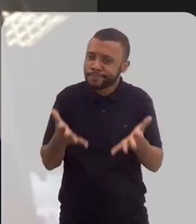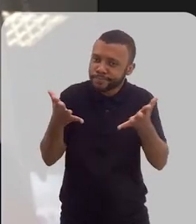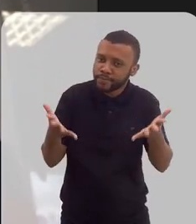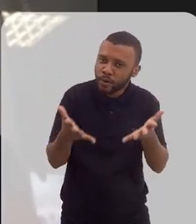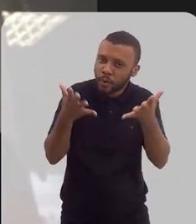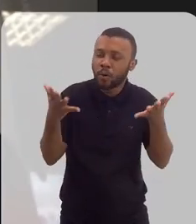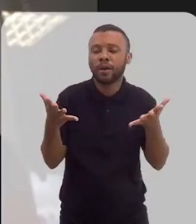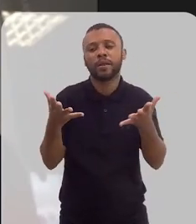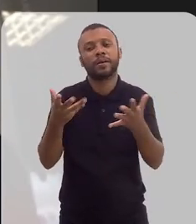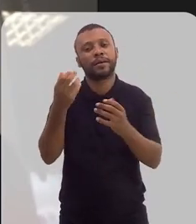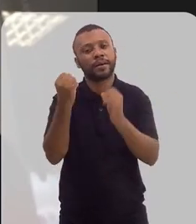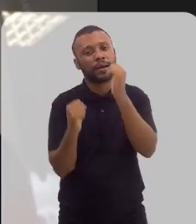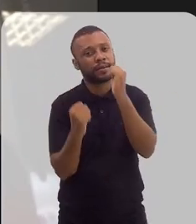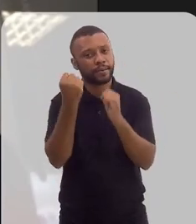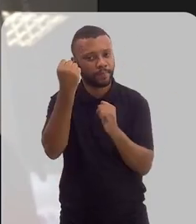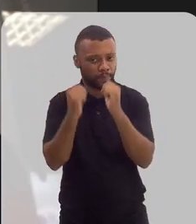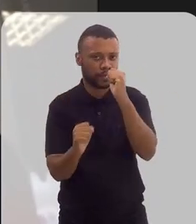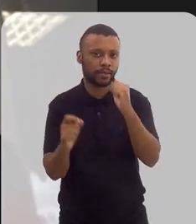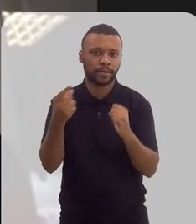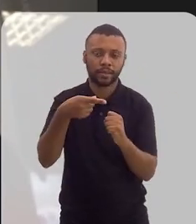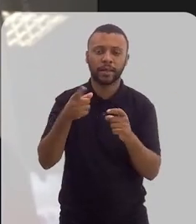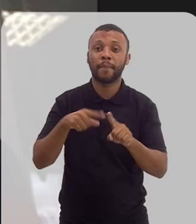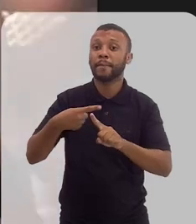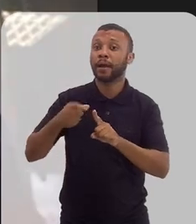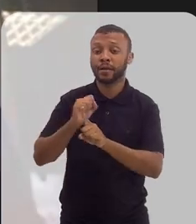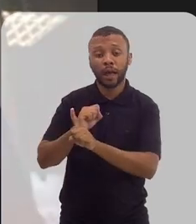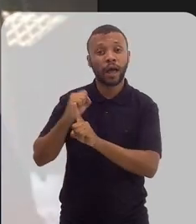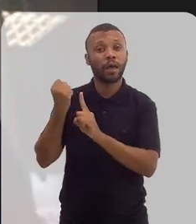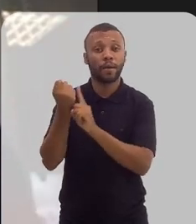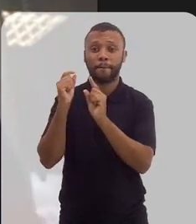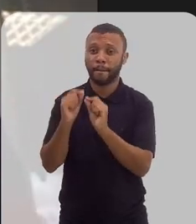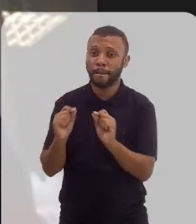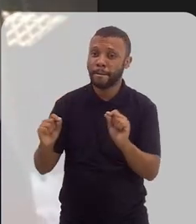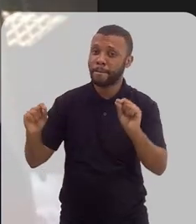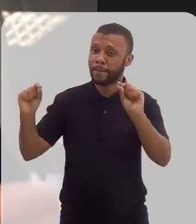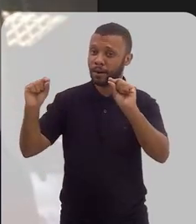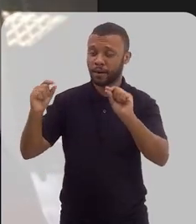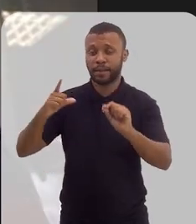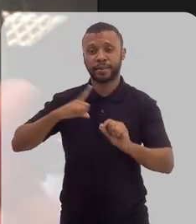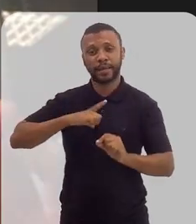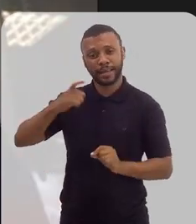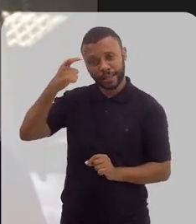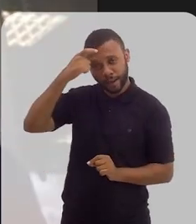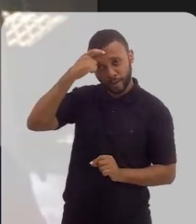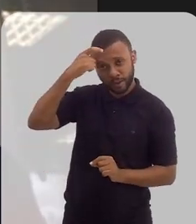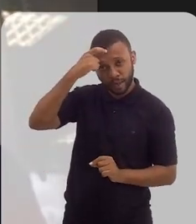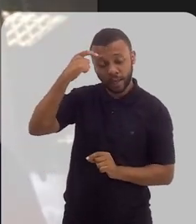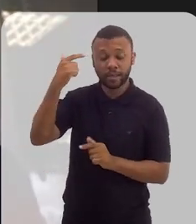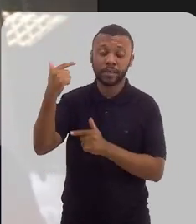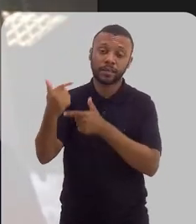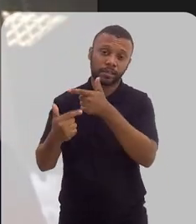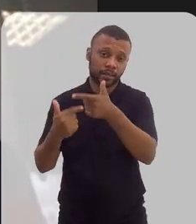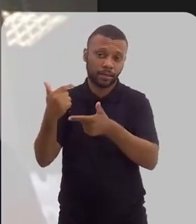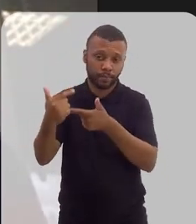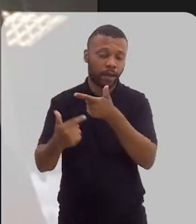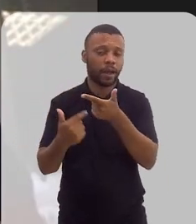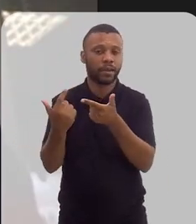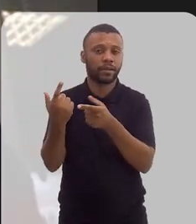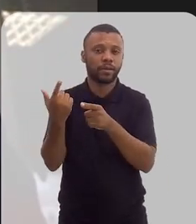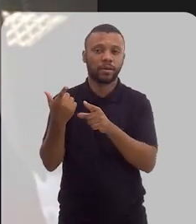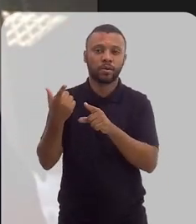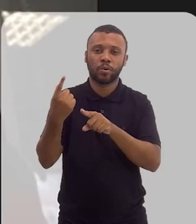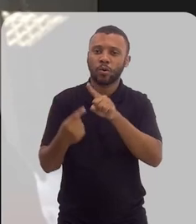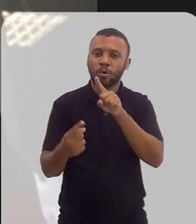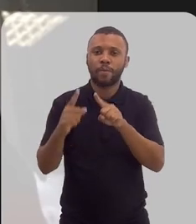estimulem que as empresas e que a sociedade, de forma geral, tenha essa consciência e trabalhe assim. Então,